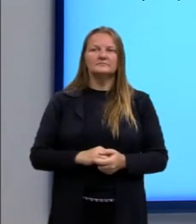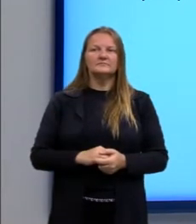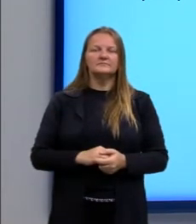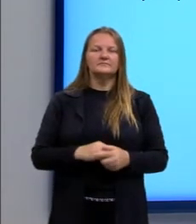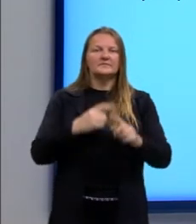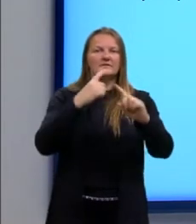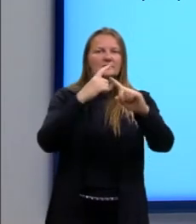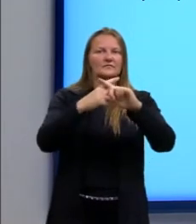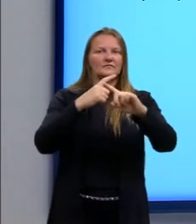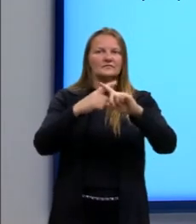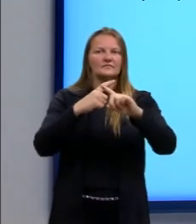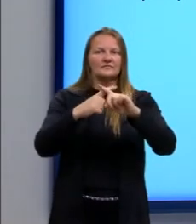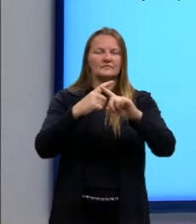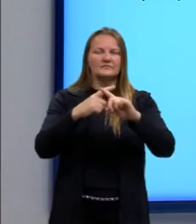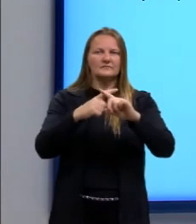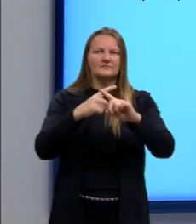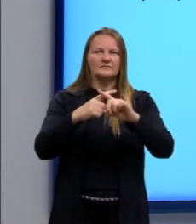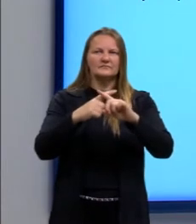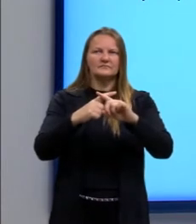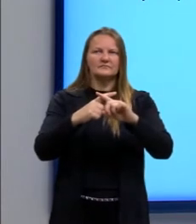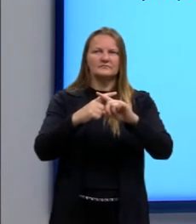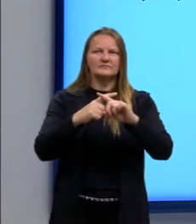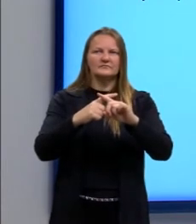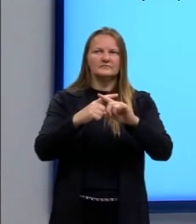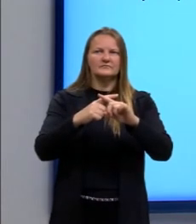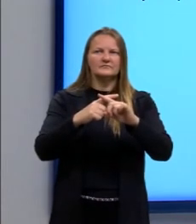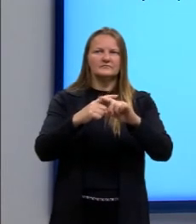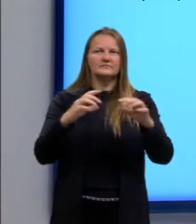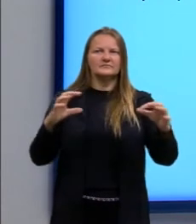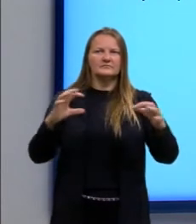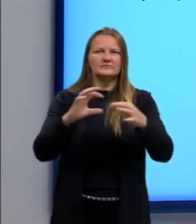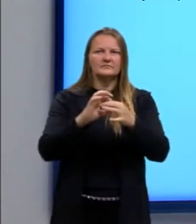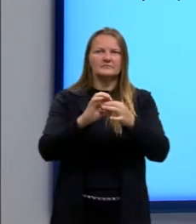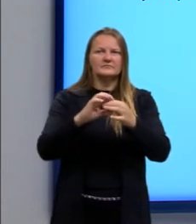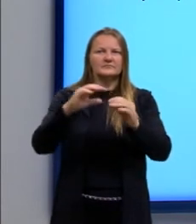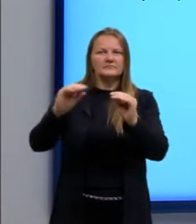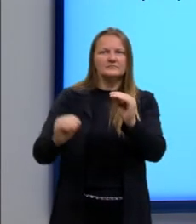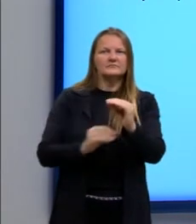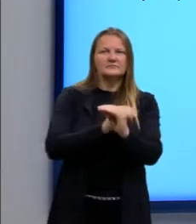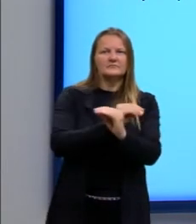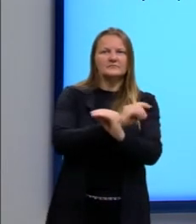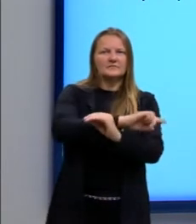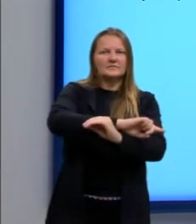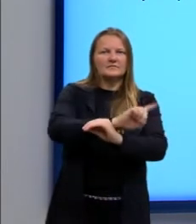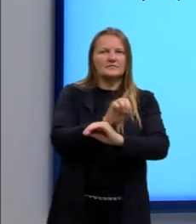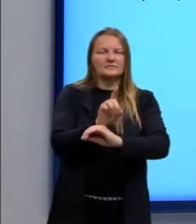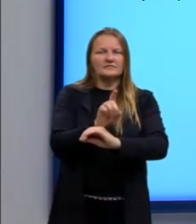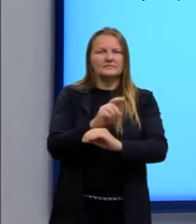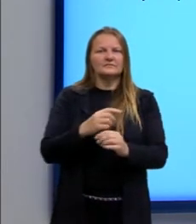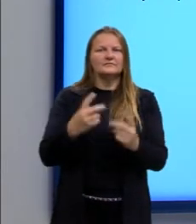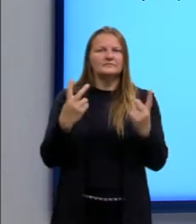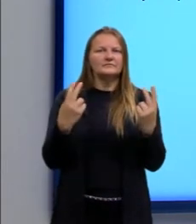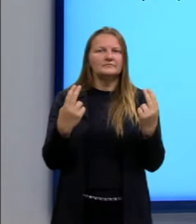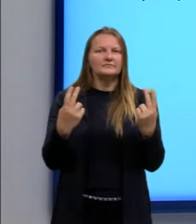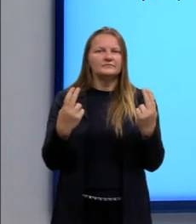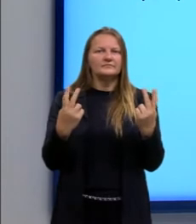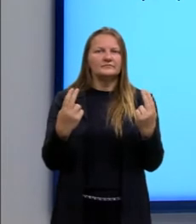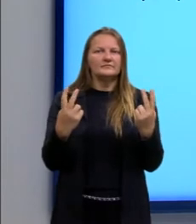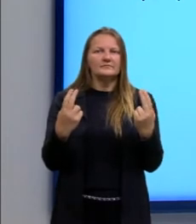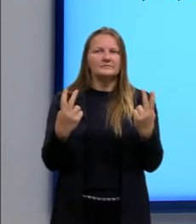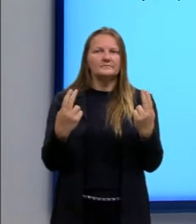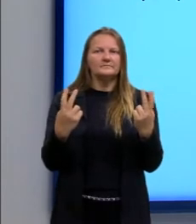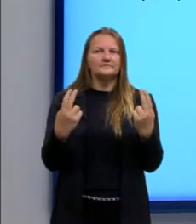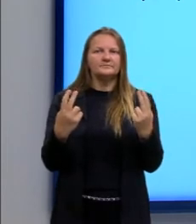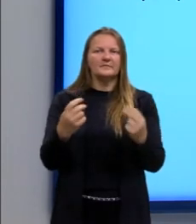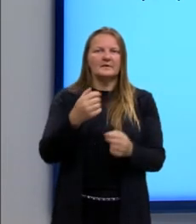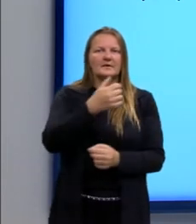multiplicar por um valor que vai, então, fechar naquele valor ali da velocidade que é o que a gente precisa. E eles têm que ser iguais dos dois